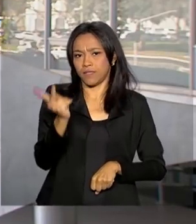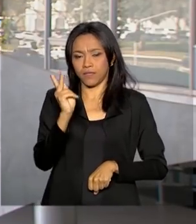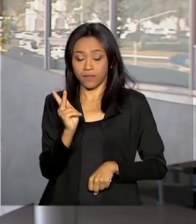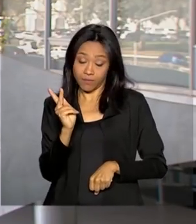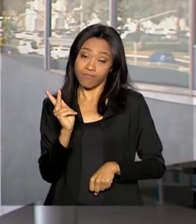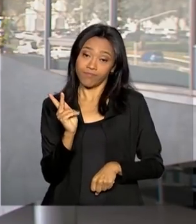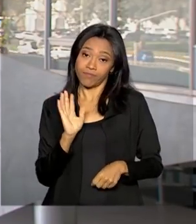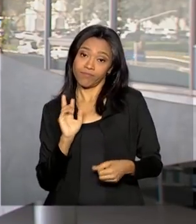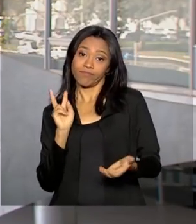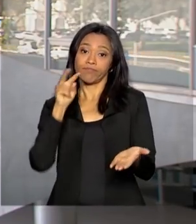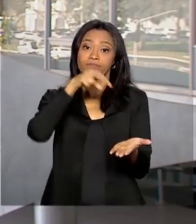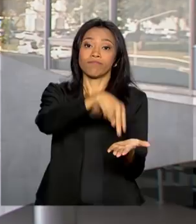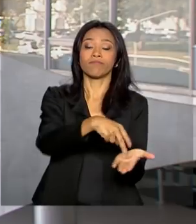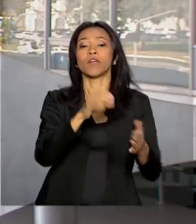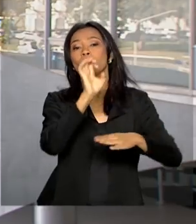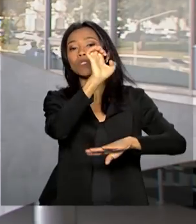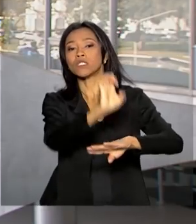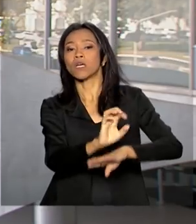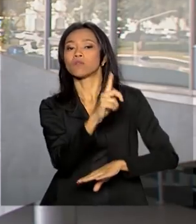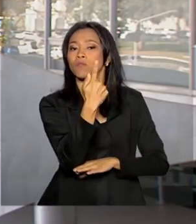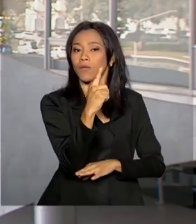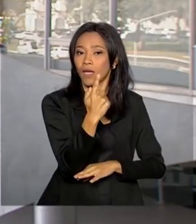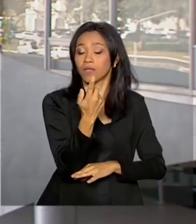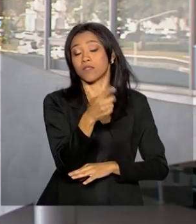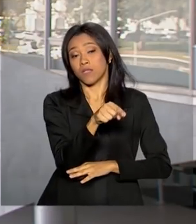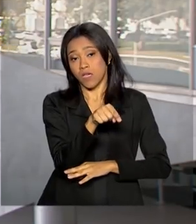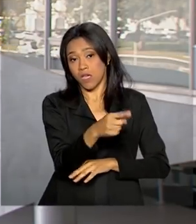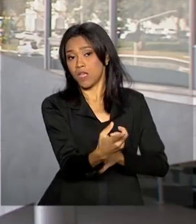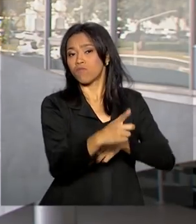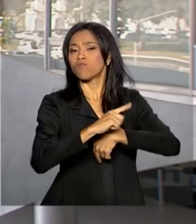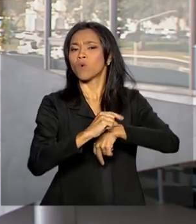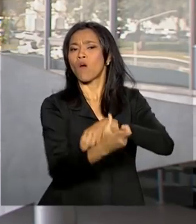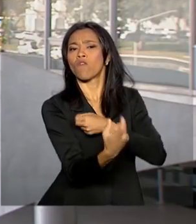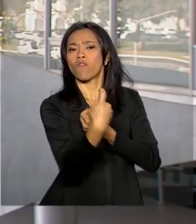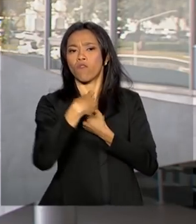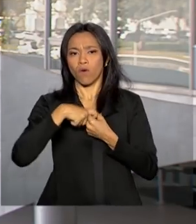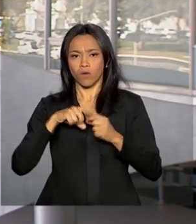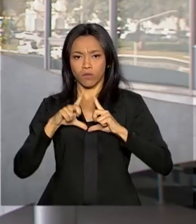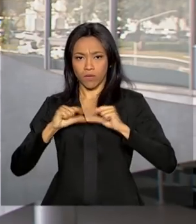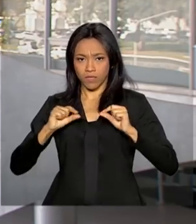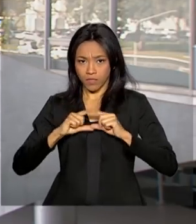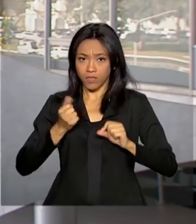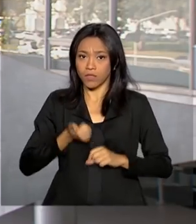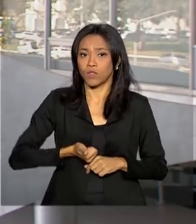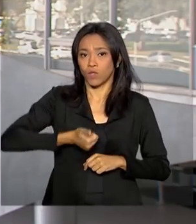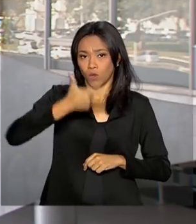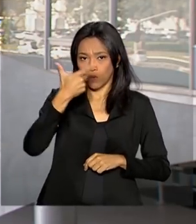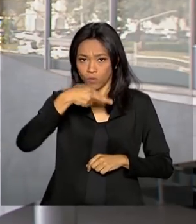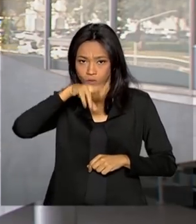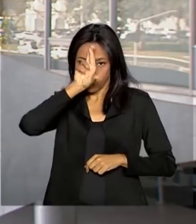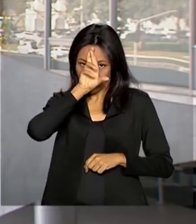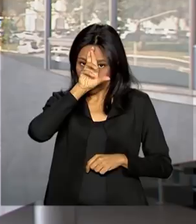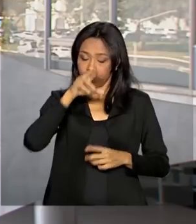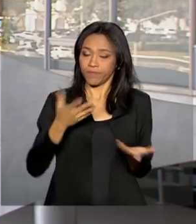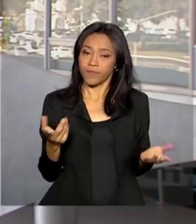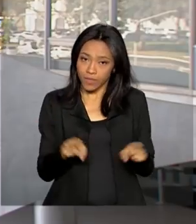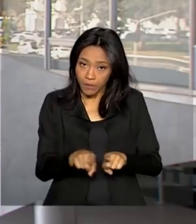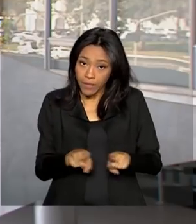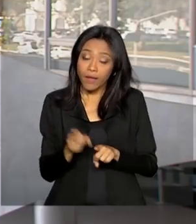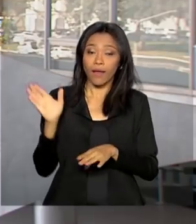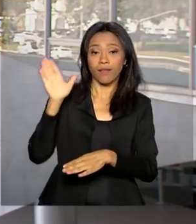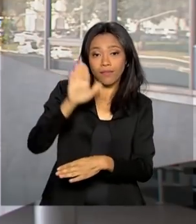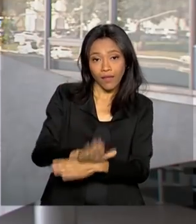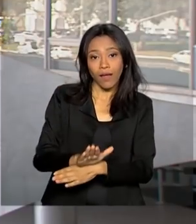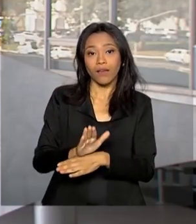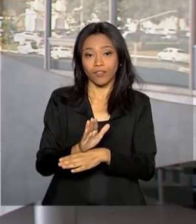ao Estado de Goiás. E o retorno dele à Brasília está previsto para o meio-dia. À tarde, Carla, ele recebe